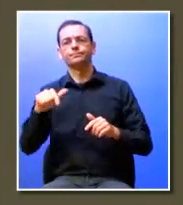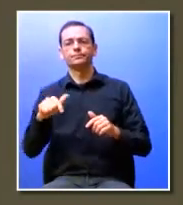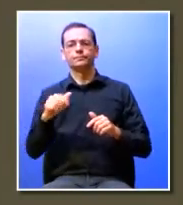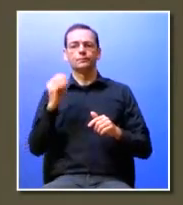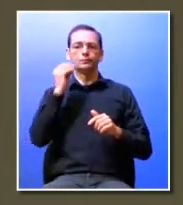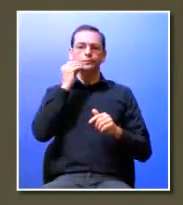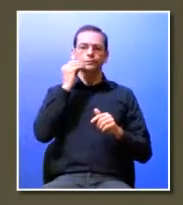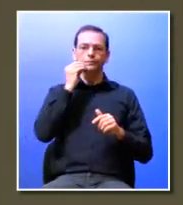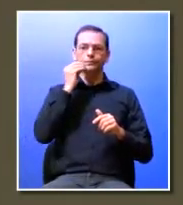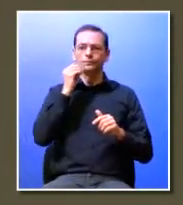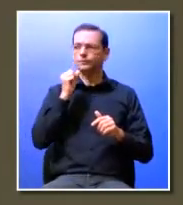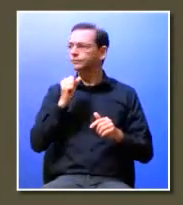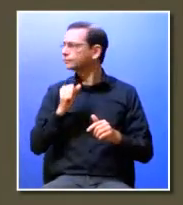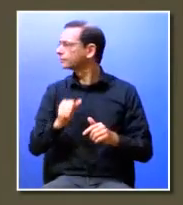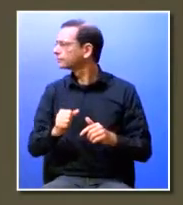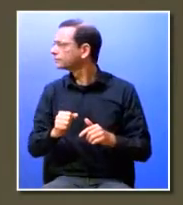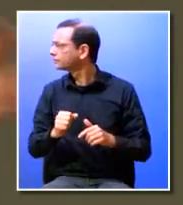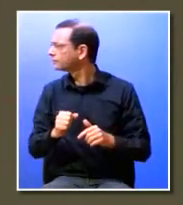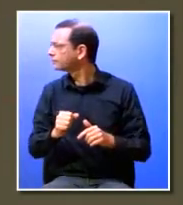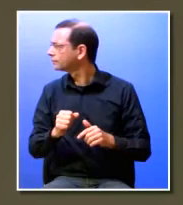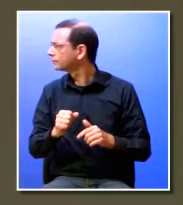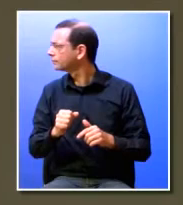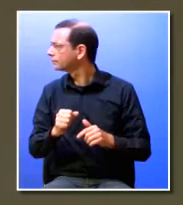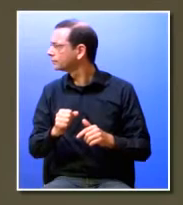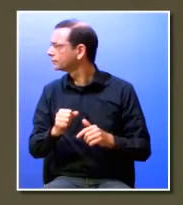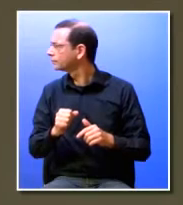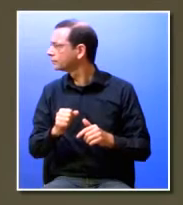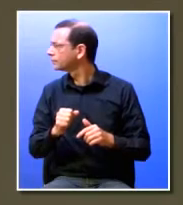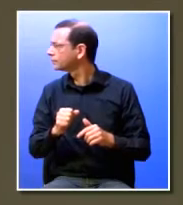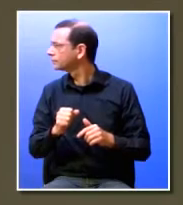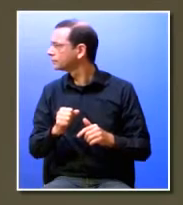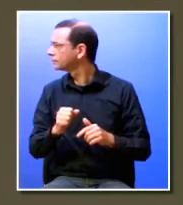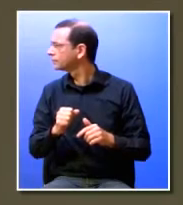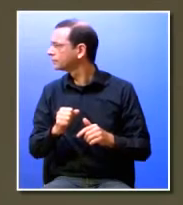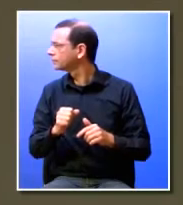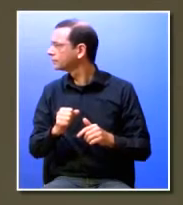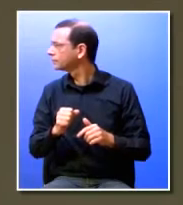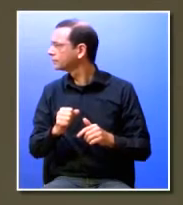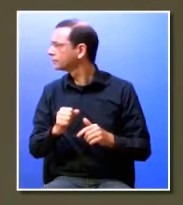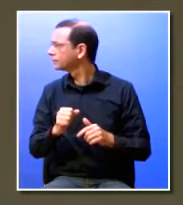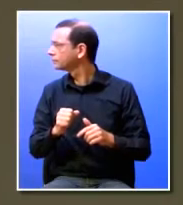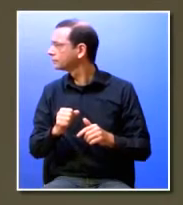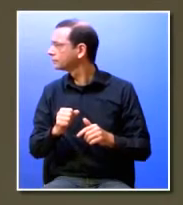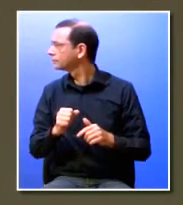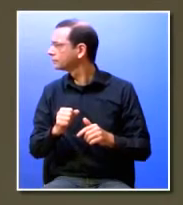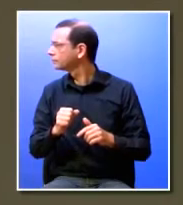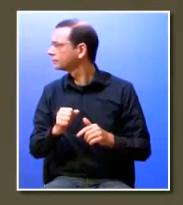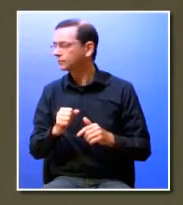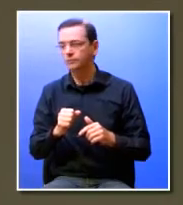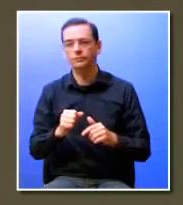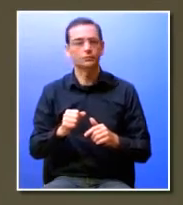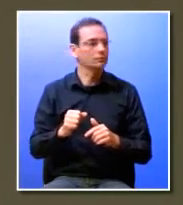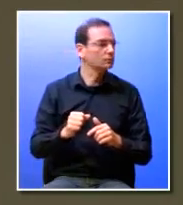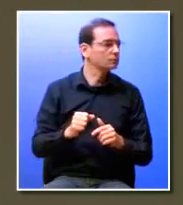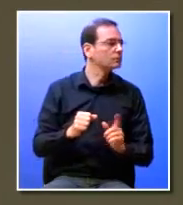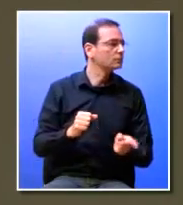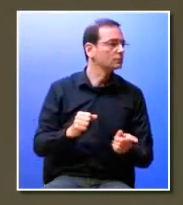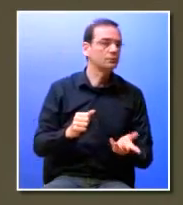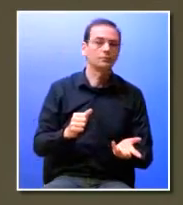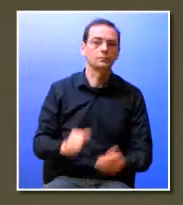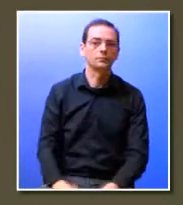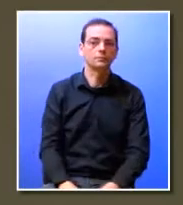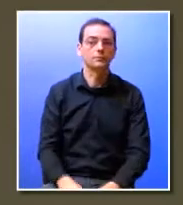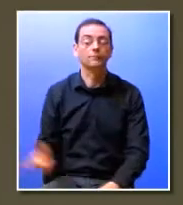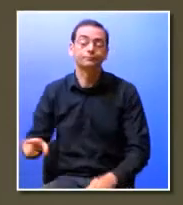70-20-10 não sei se conhecem esta lógica mas o 70 tipicamente é o learning by doing o learning on job ou seja é o aprender